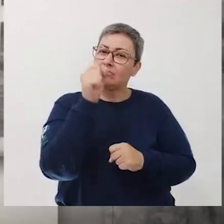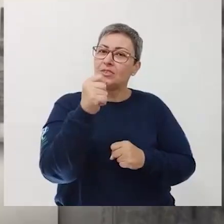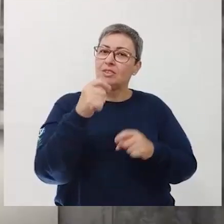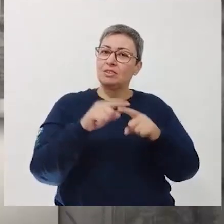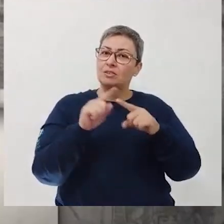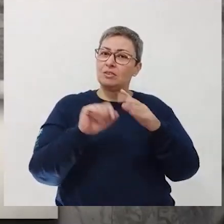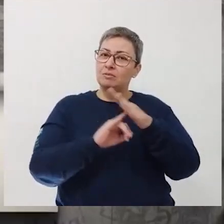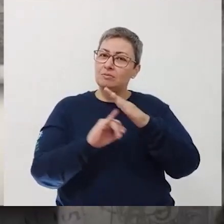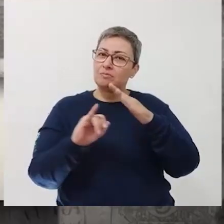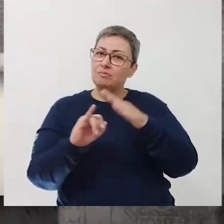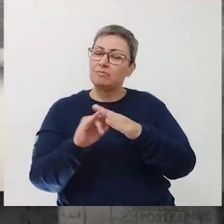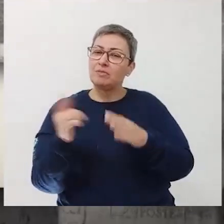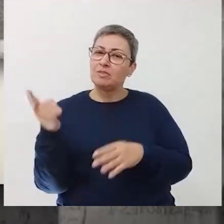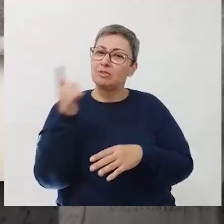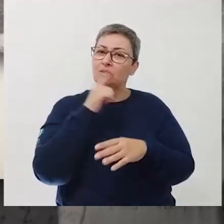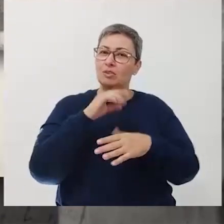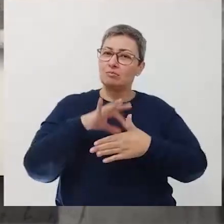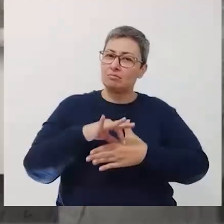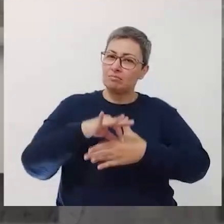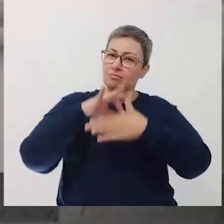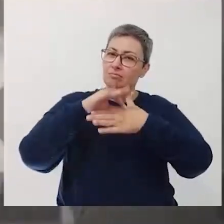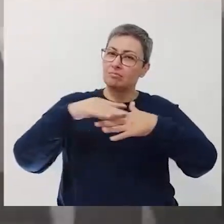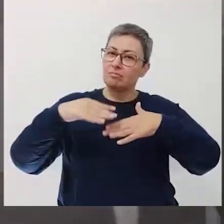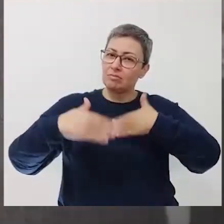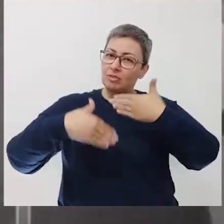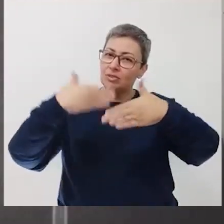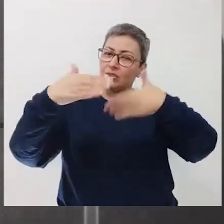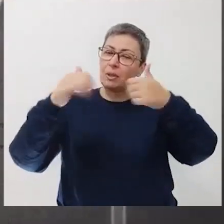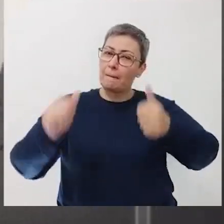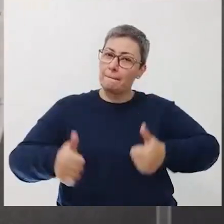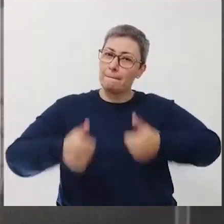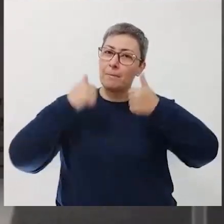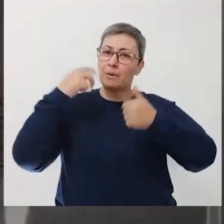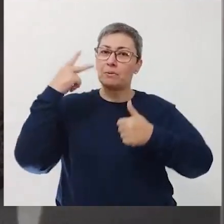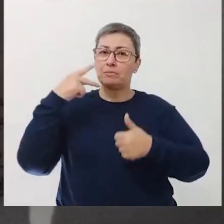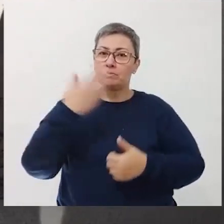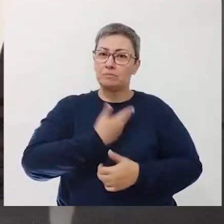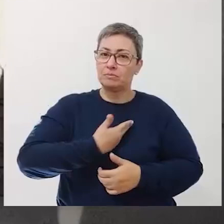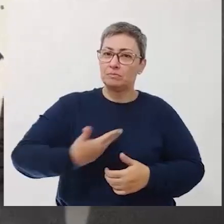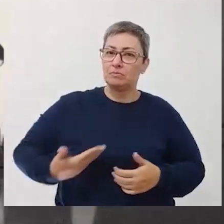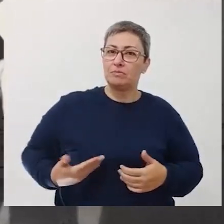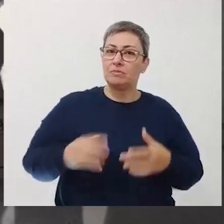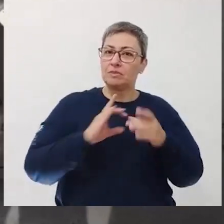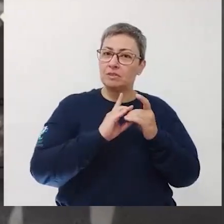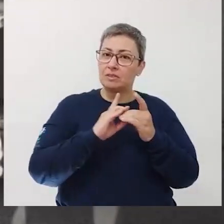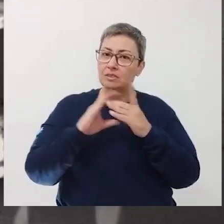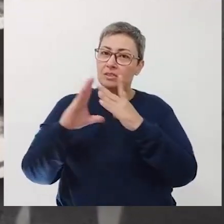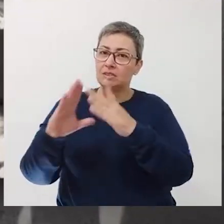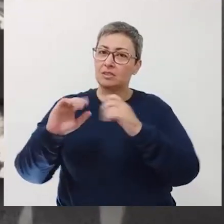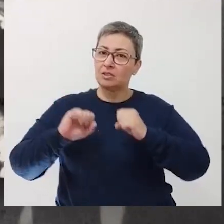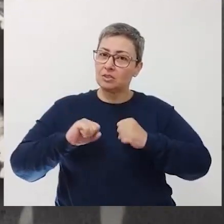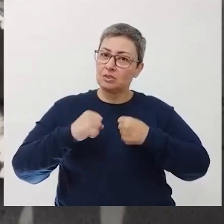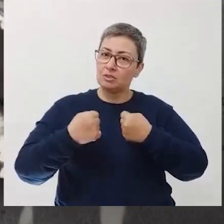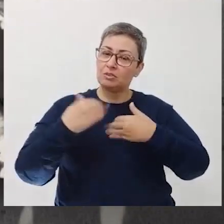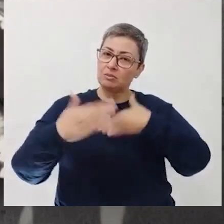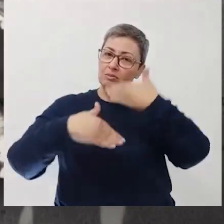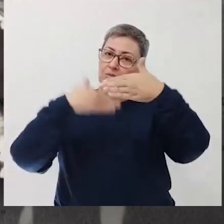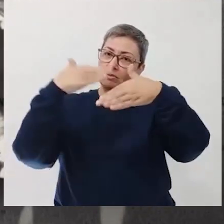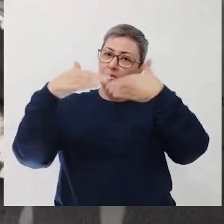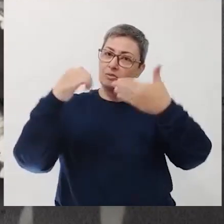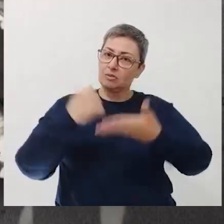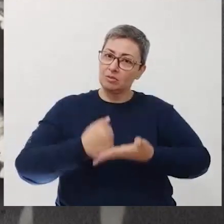e a entidade conquistou um papel de liderança nas lutas por melhores políticas públicas, pela democracia e em defesa do